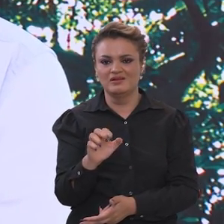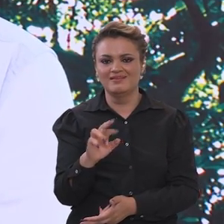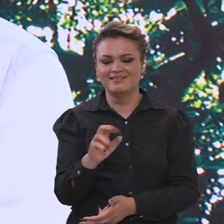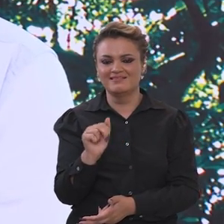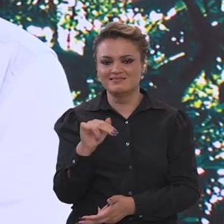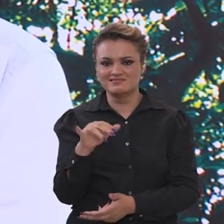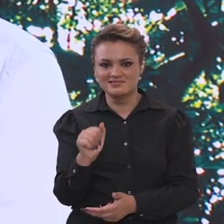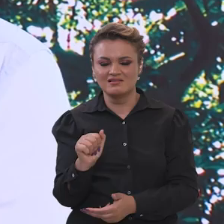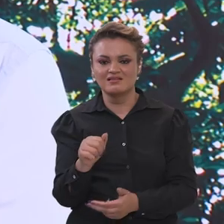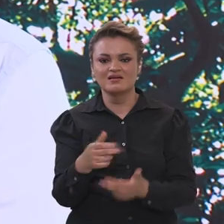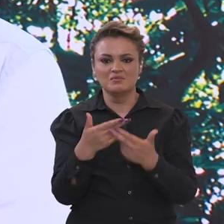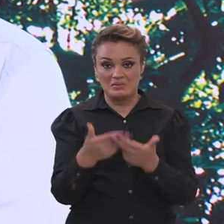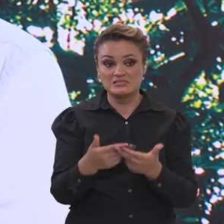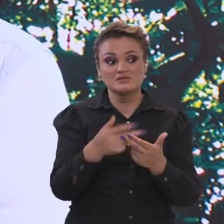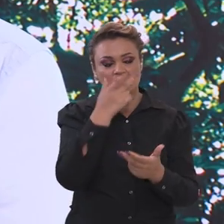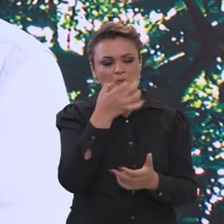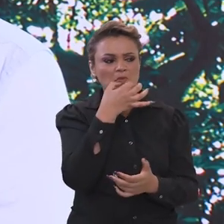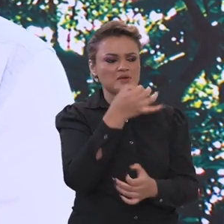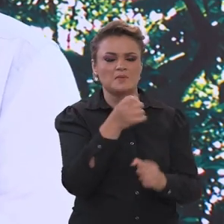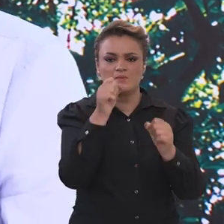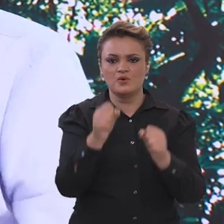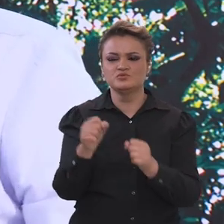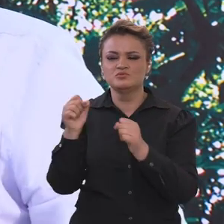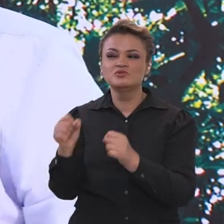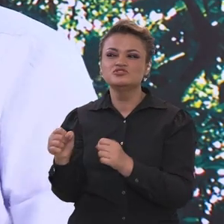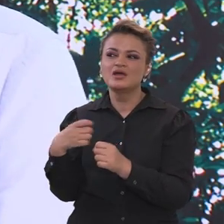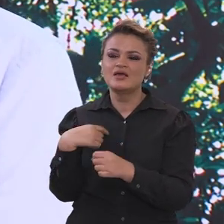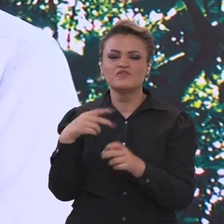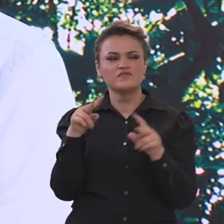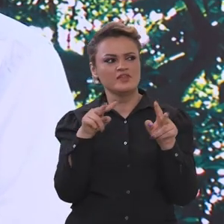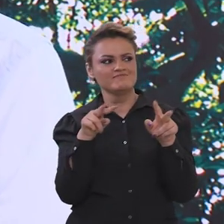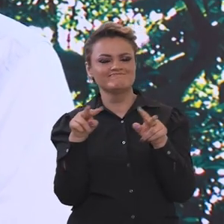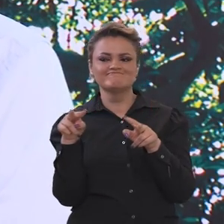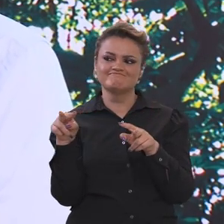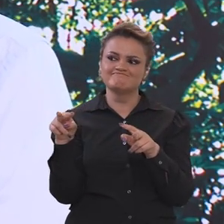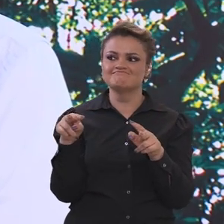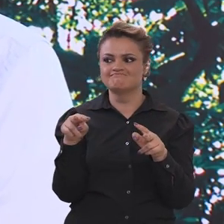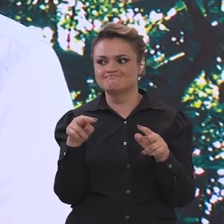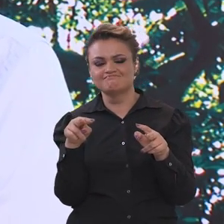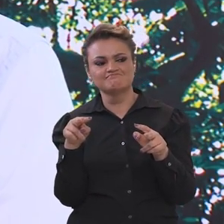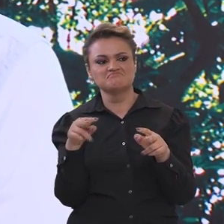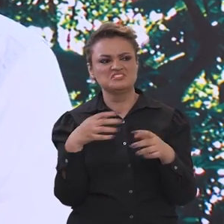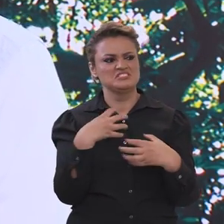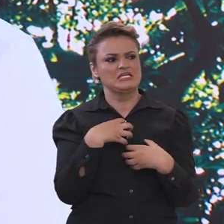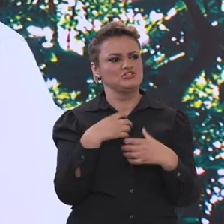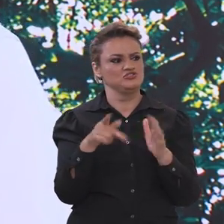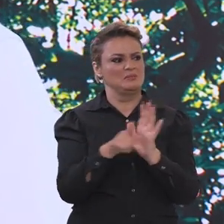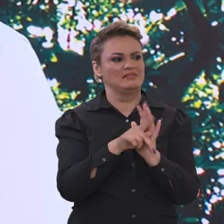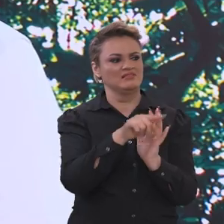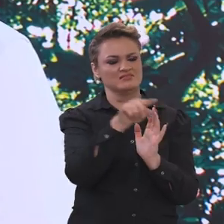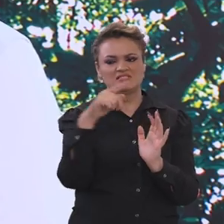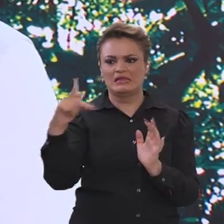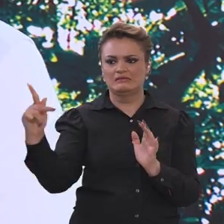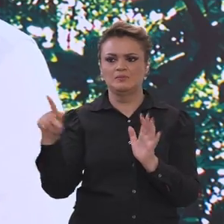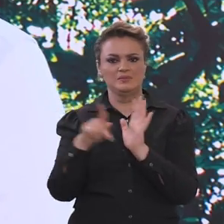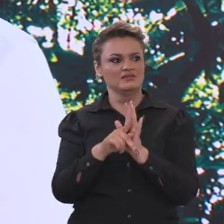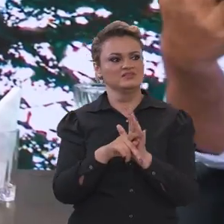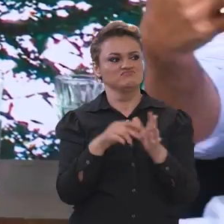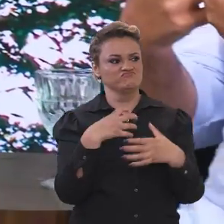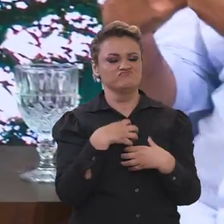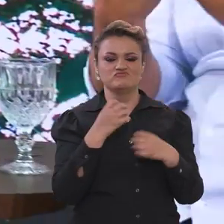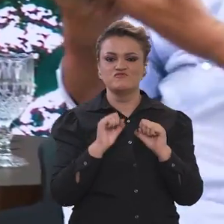das pessoas poderem emitir suas opiniões. Eu senti, assim, um sentimento muito de pertencimento